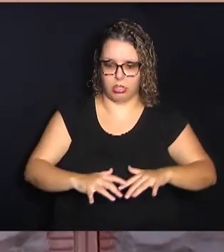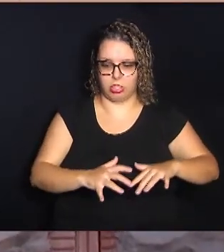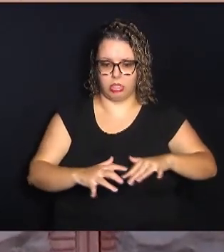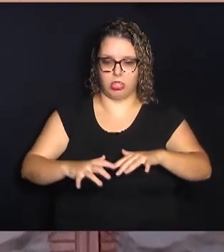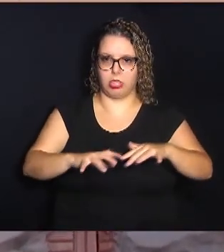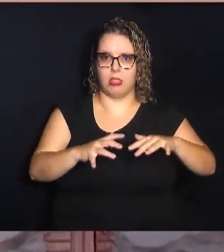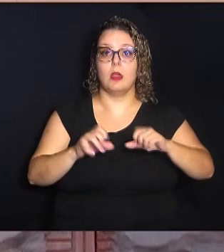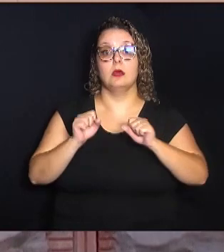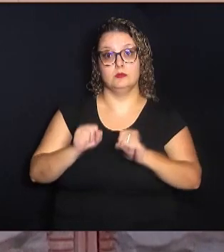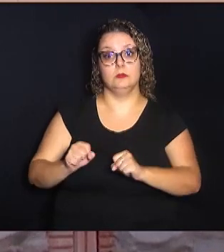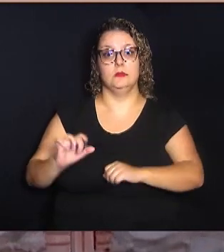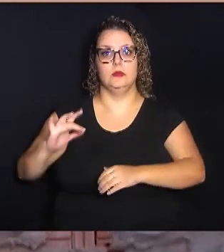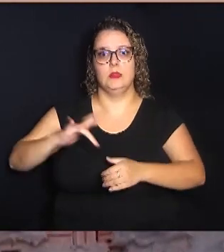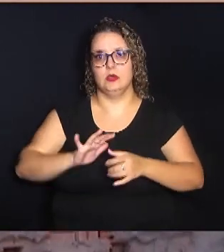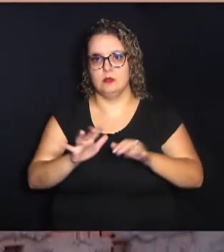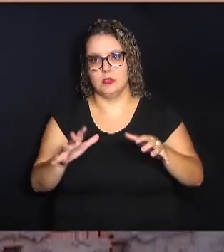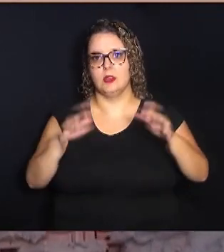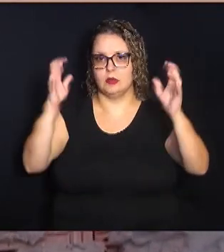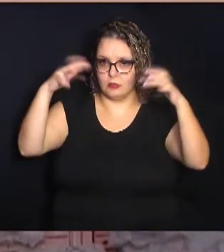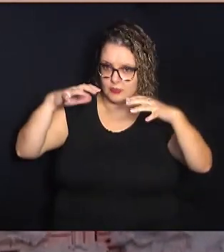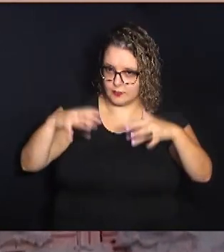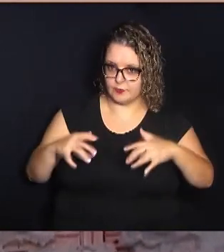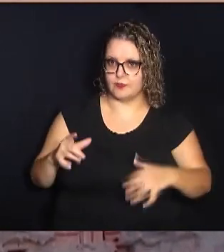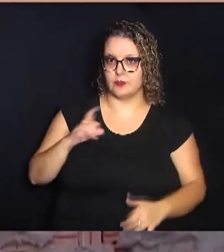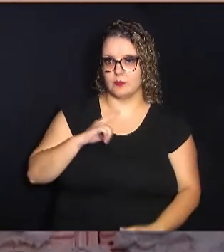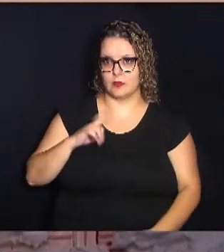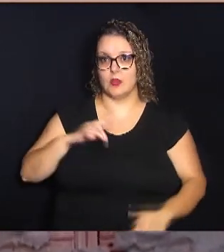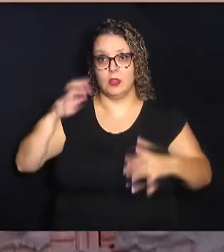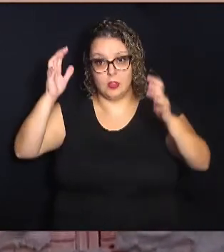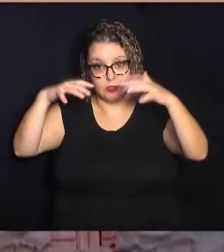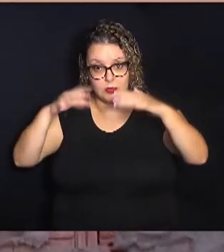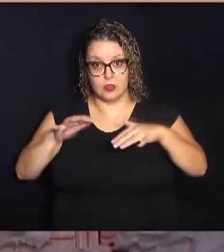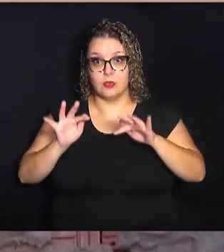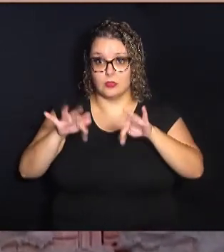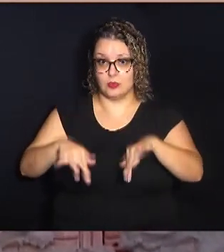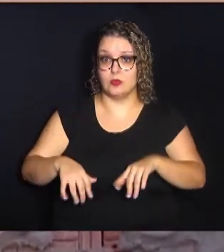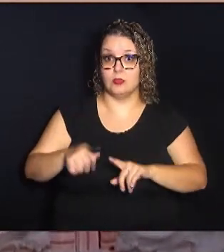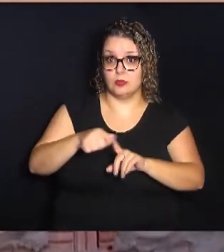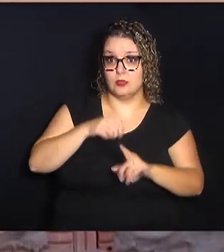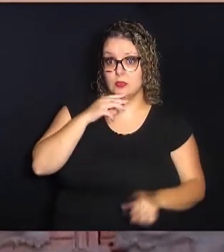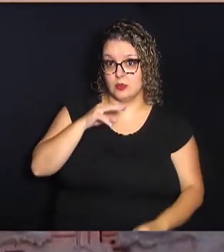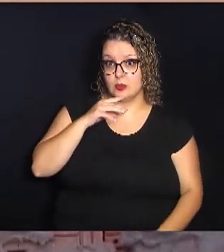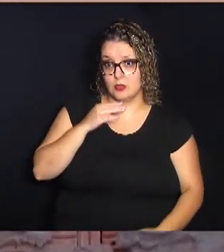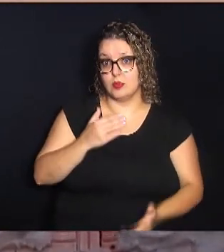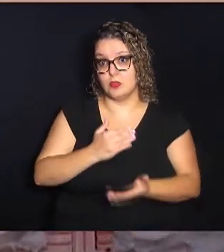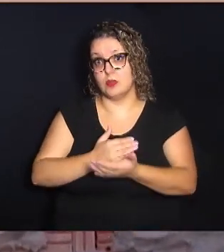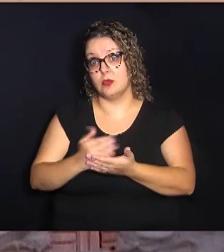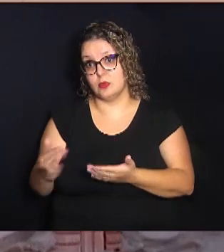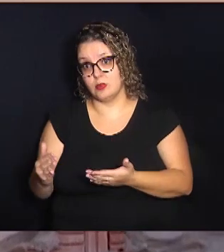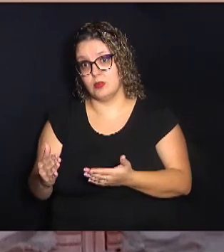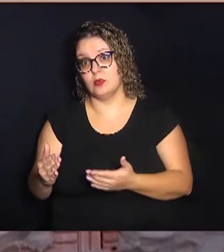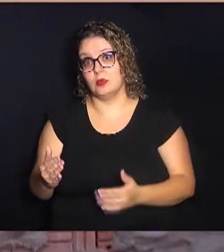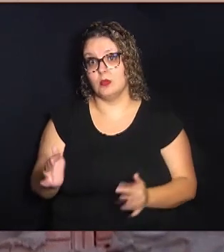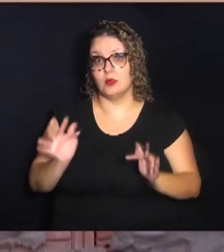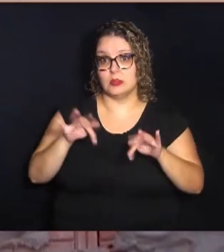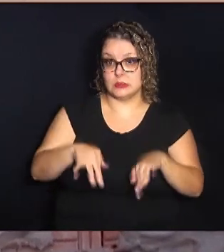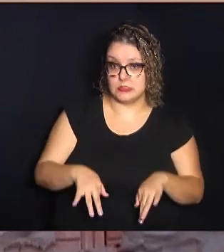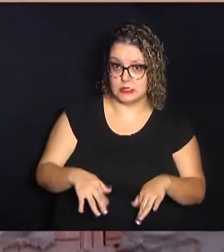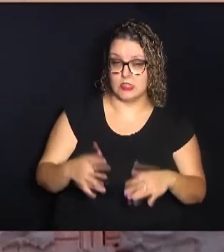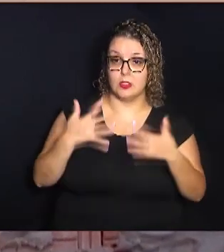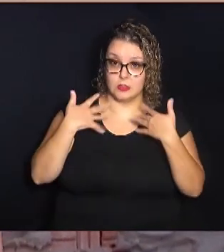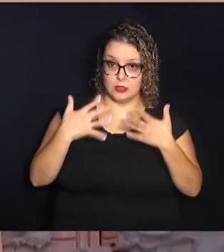criadouros com as chuvas, que agora a gente tem a chuva aí do final de março, encerrando o nosso verão.